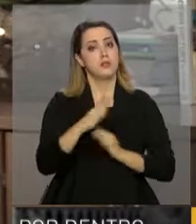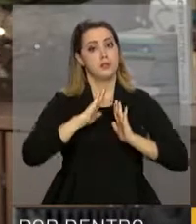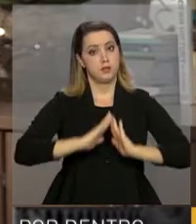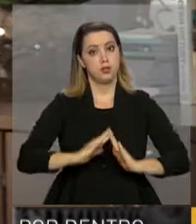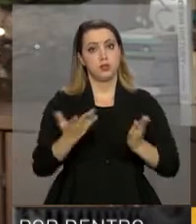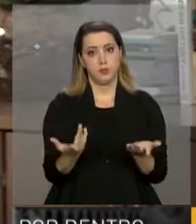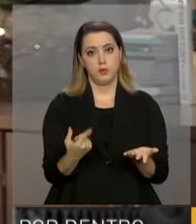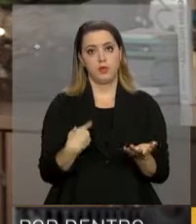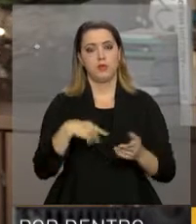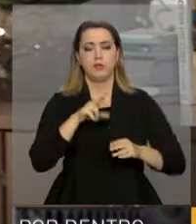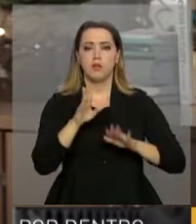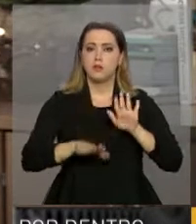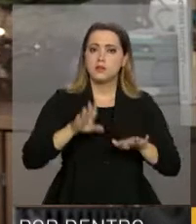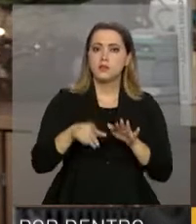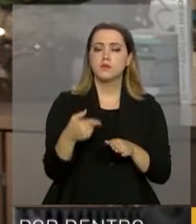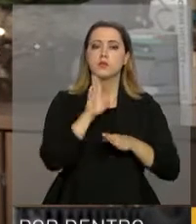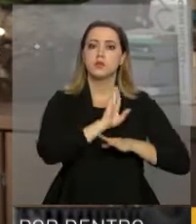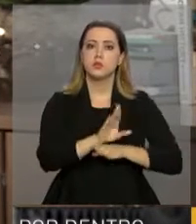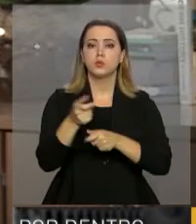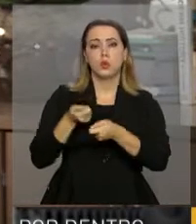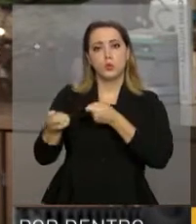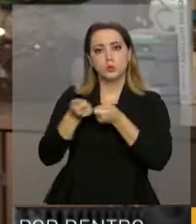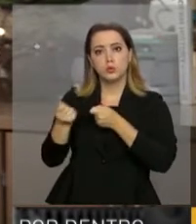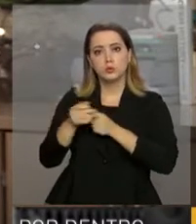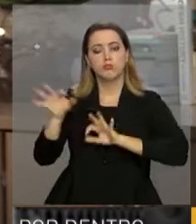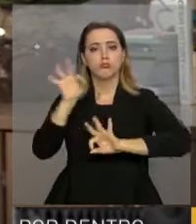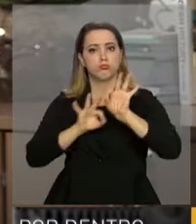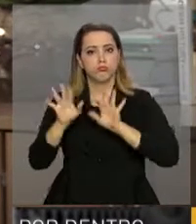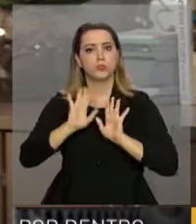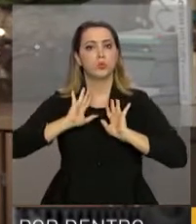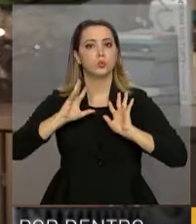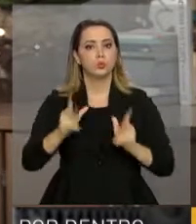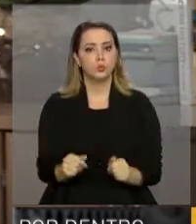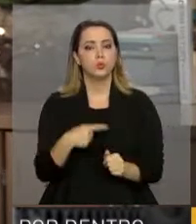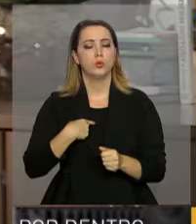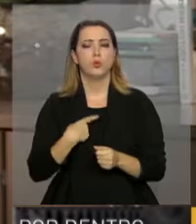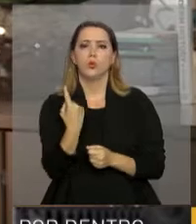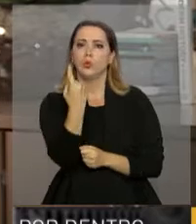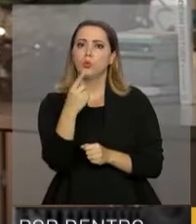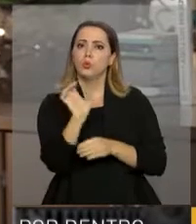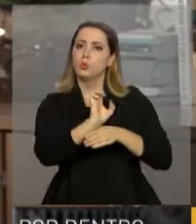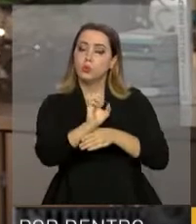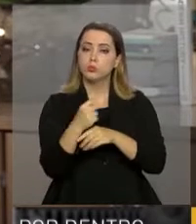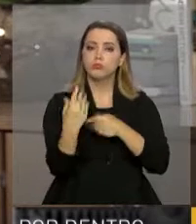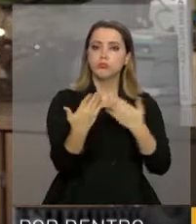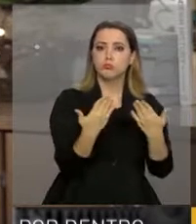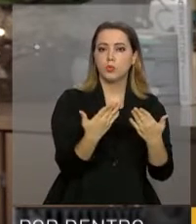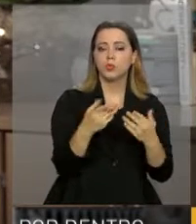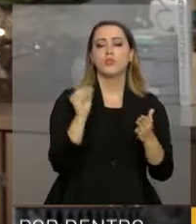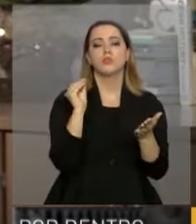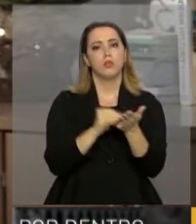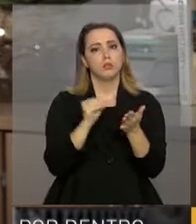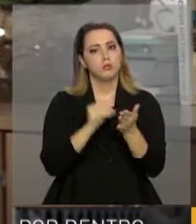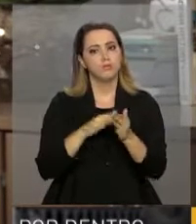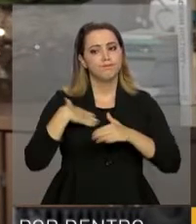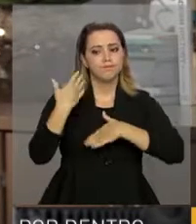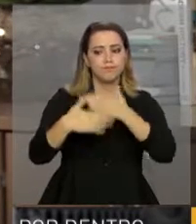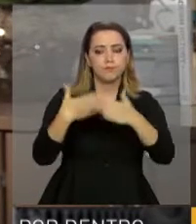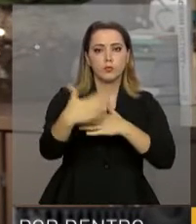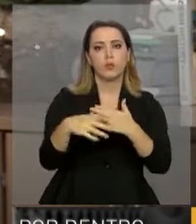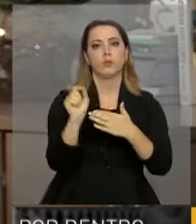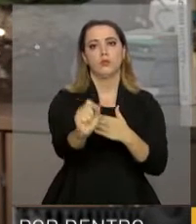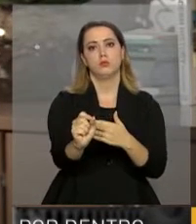vezes, através da chamada garantia da lei e da ordem, quando um estado qualquer não tem a capacidade de manter